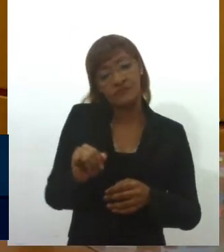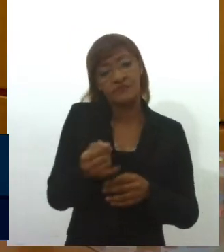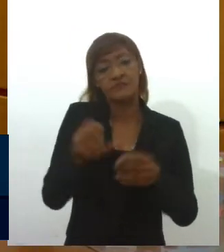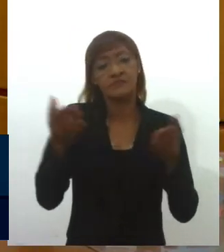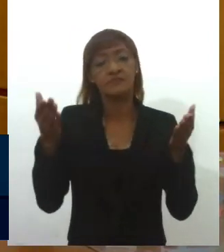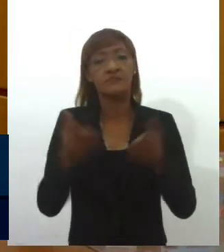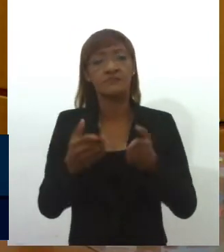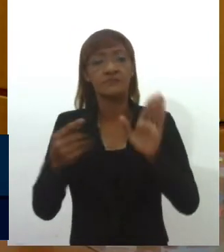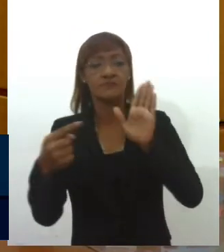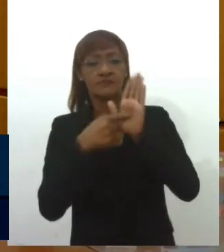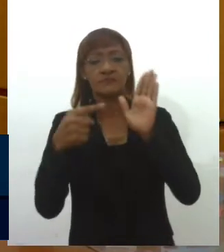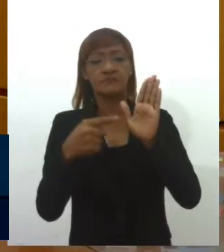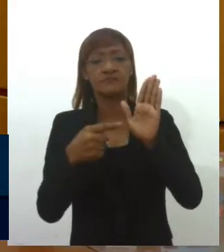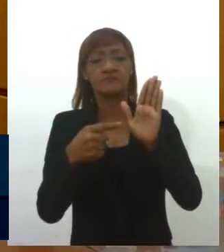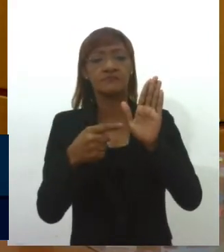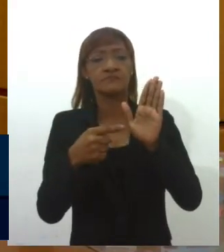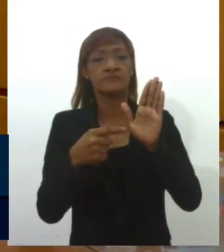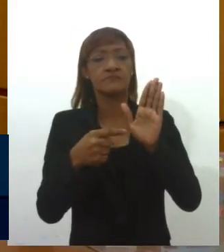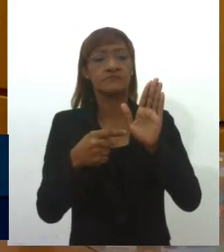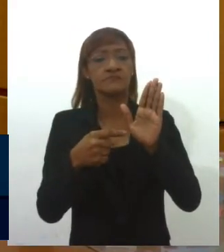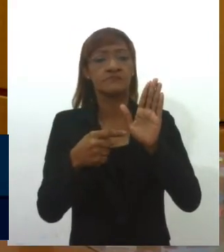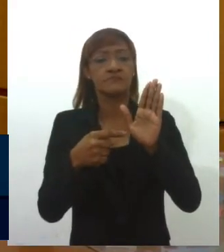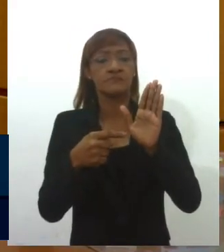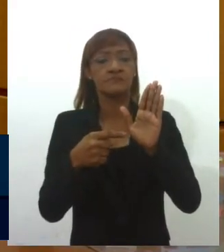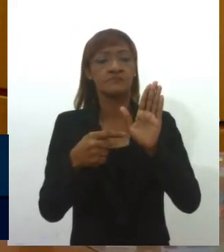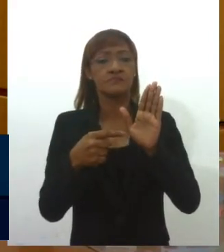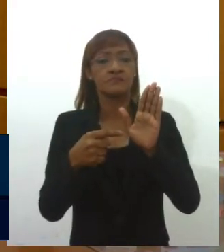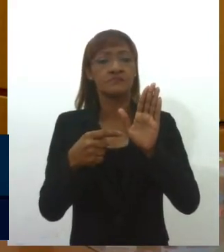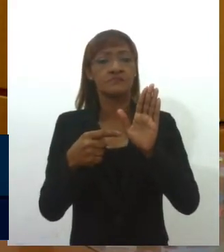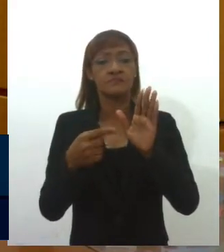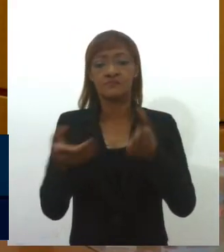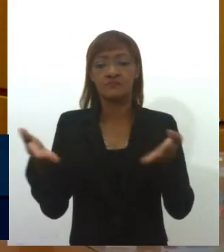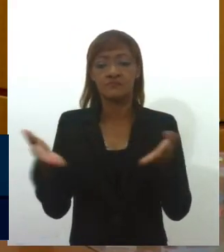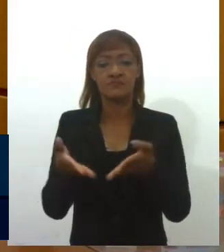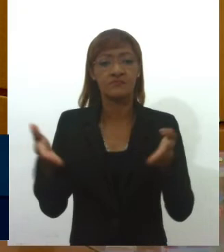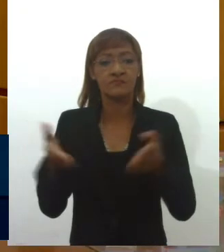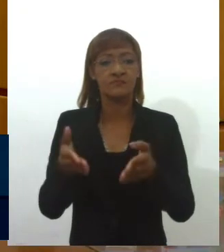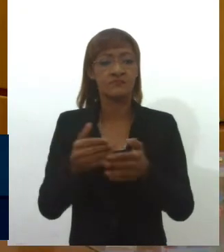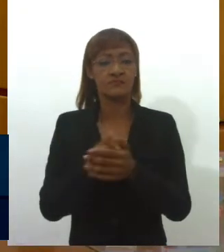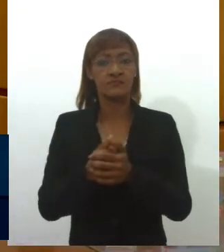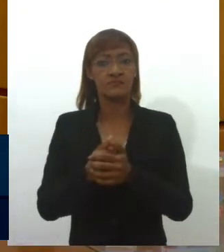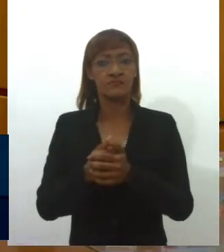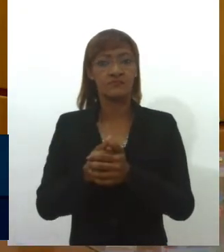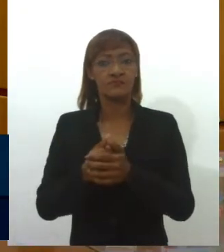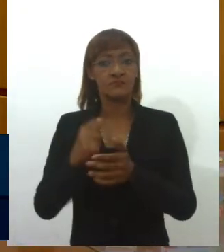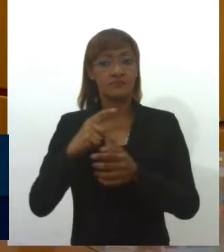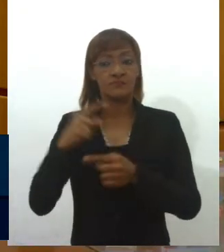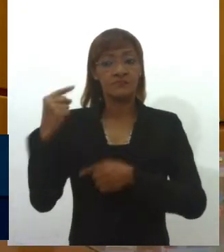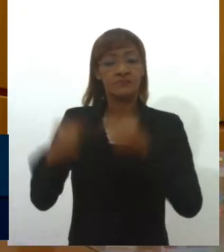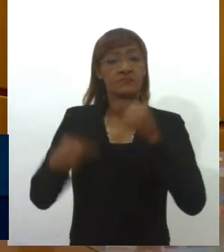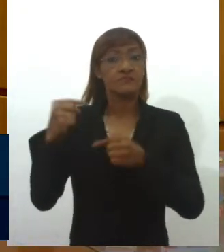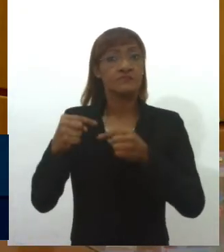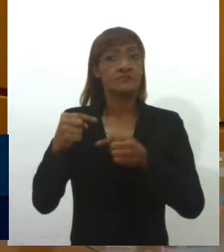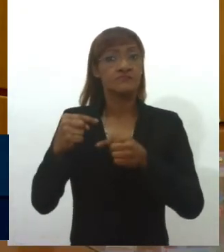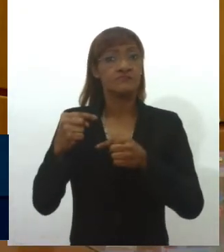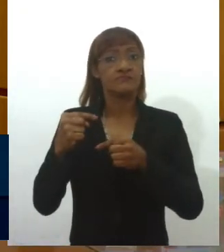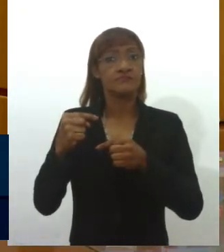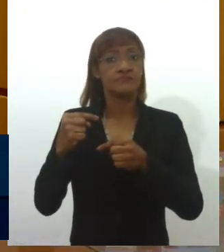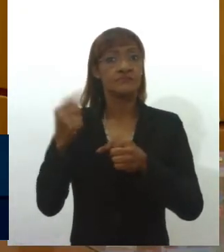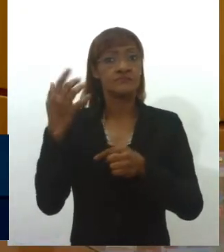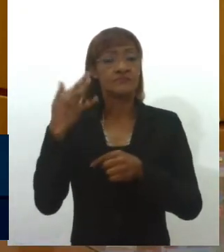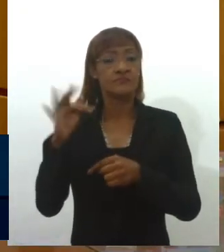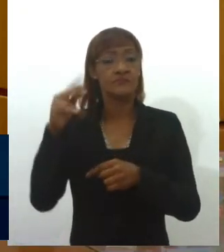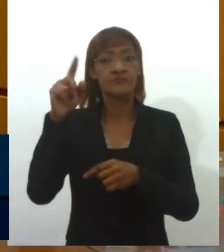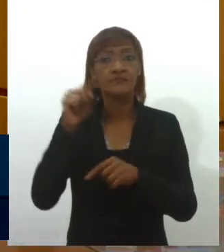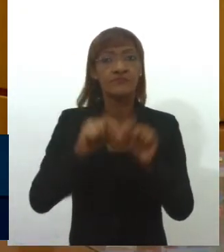denunciar o campo que hoje está criado na política nacional tem favorecido esse tipo de coisa, mas